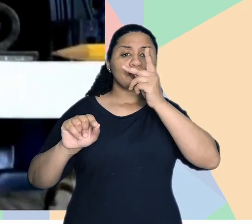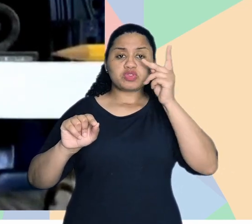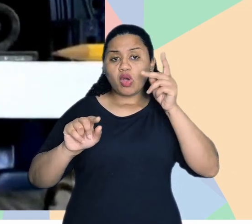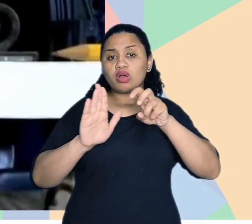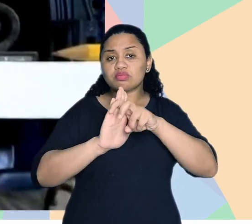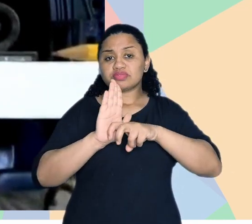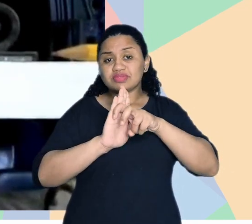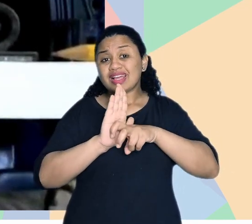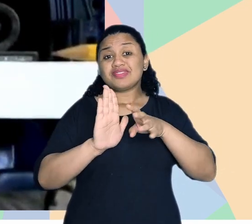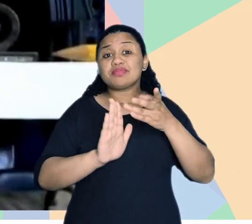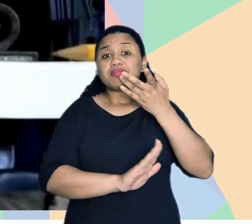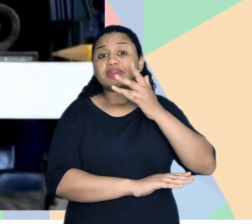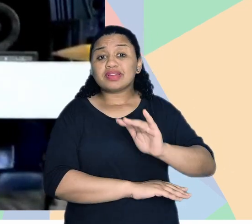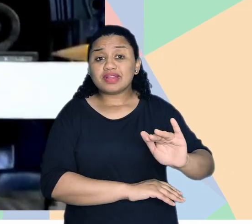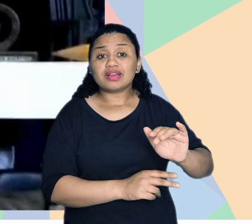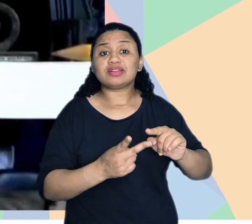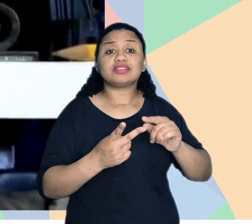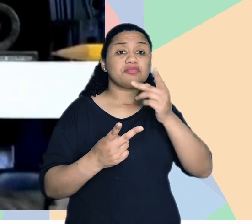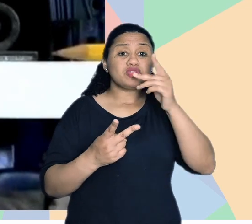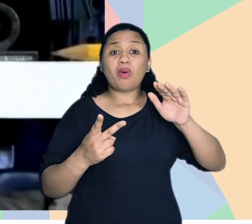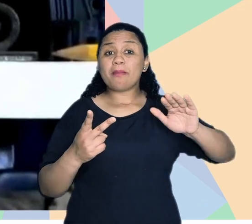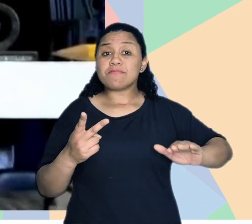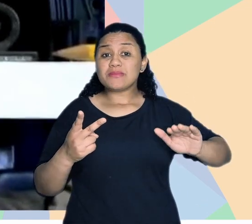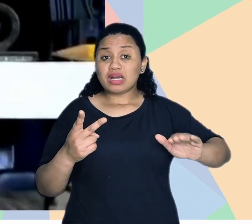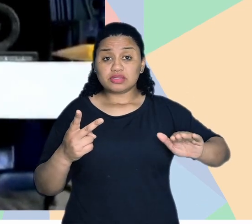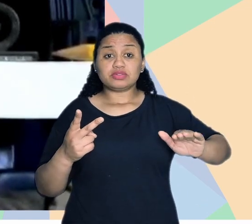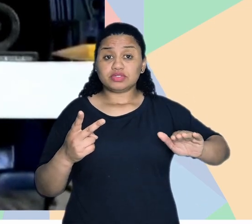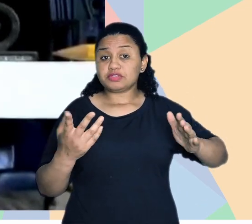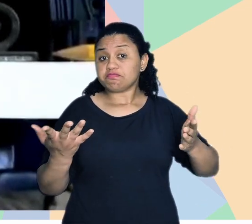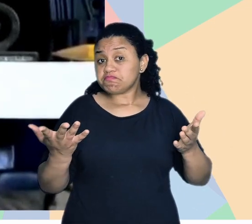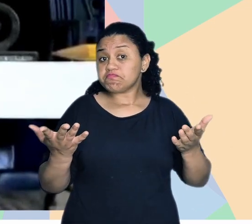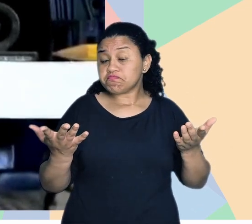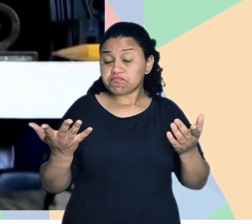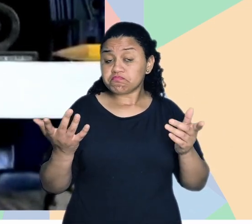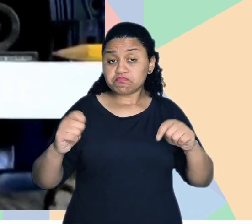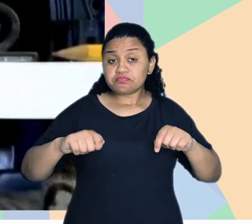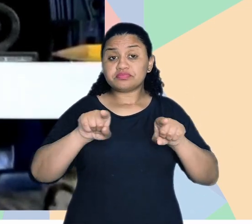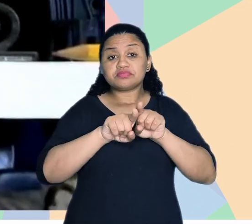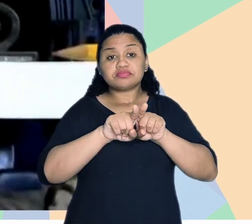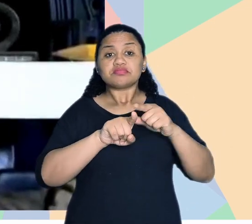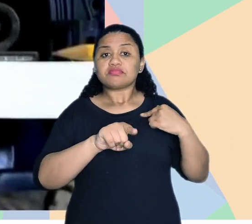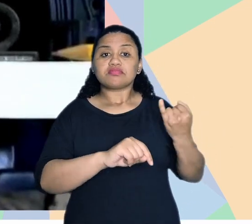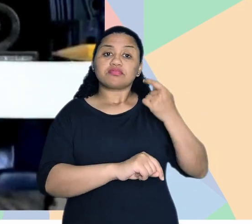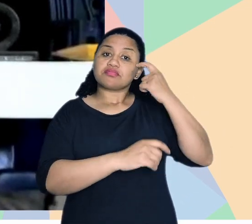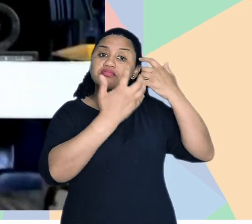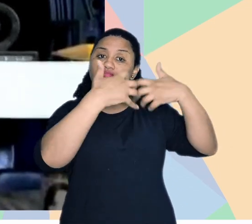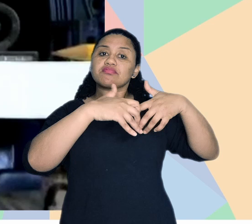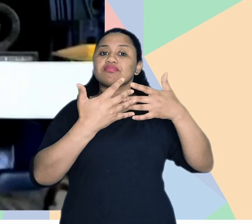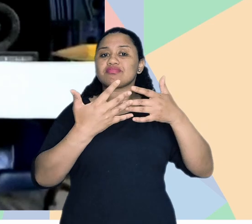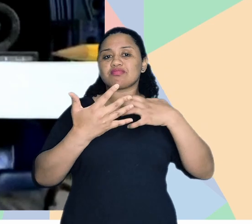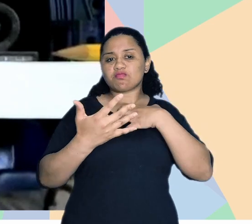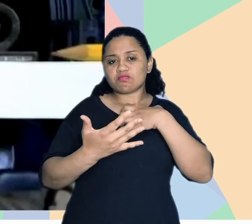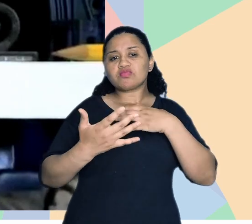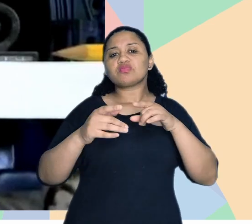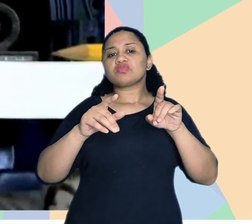pessoa em cadeira de rodas, às é uma criança que está ali, às vezes é uma pessoa de baixa estatura. Então, você precisa estar pensando nessa configuração, né?